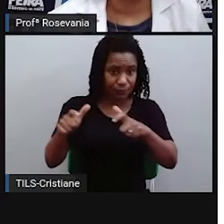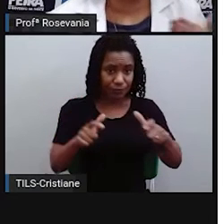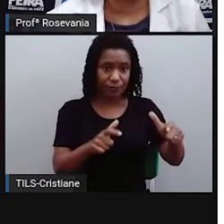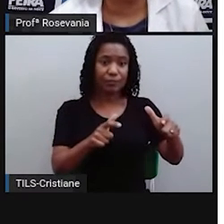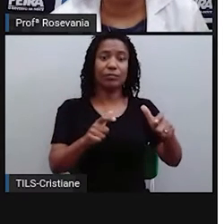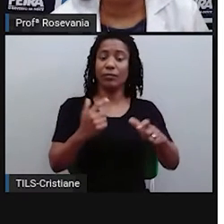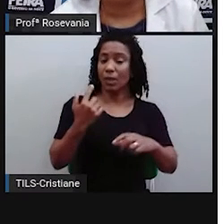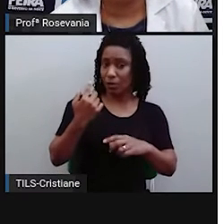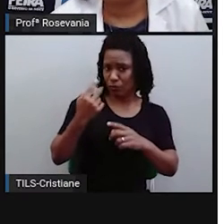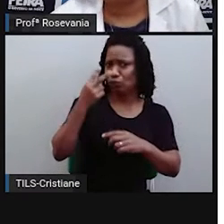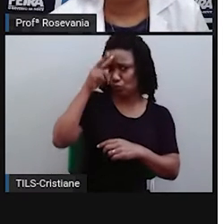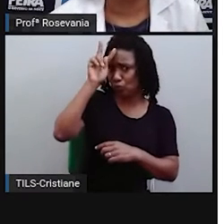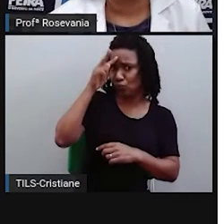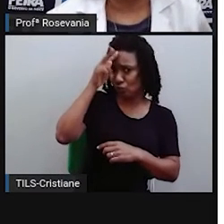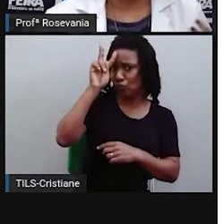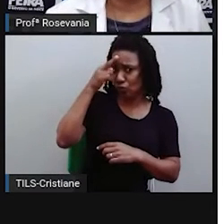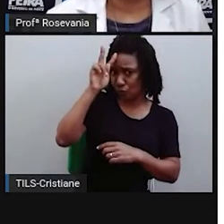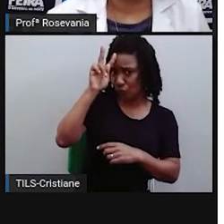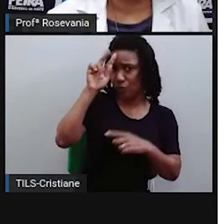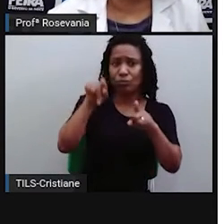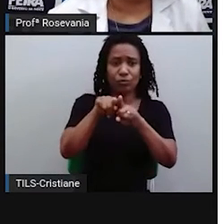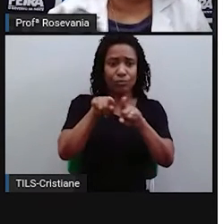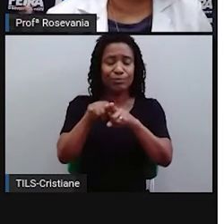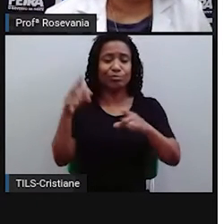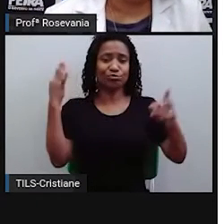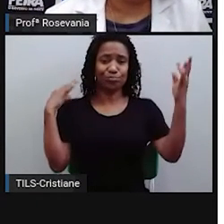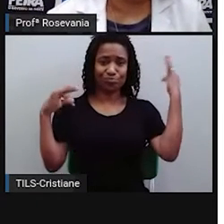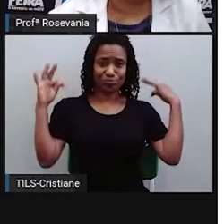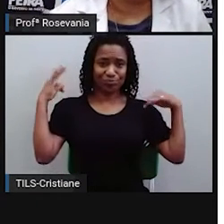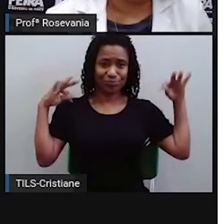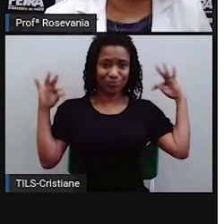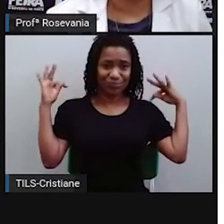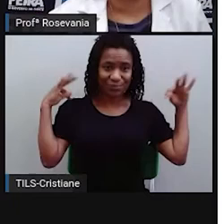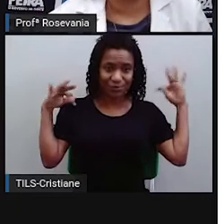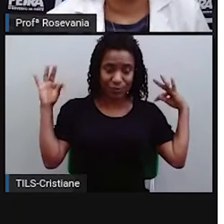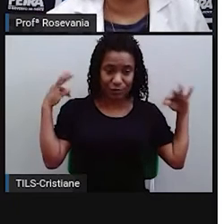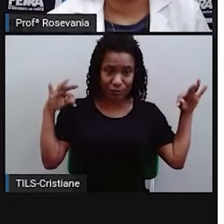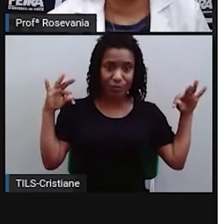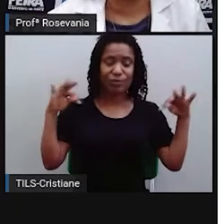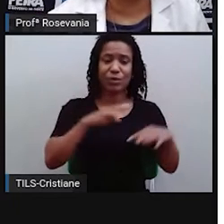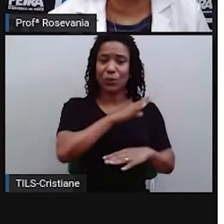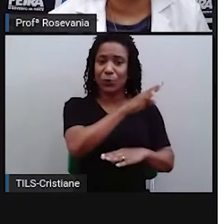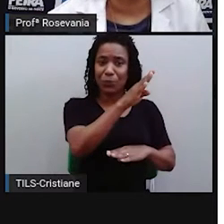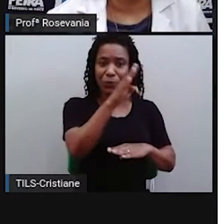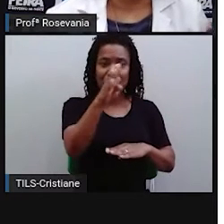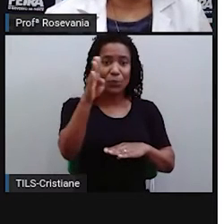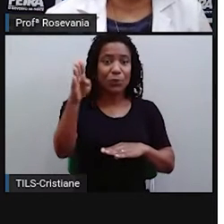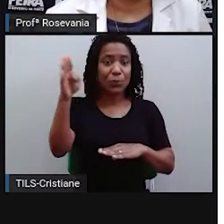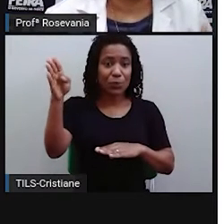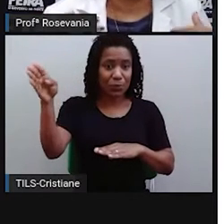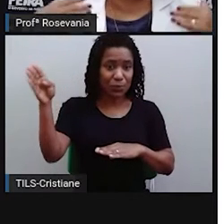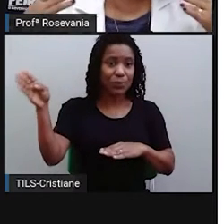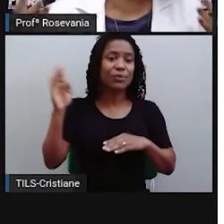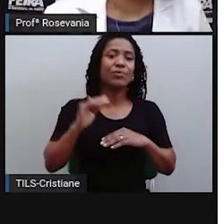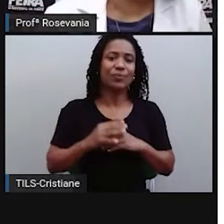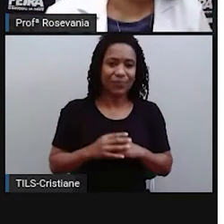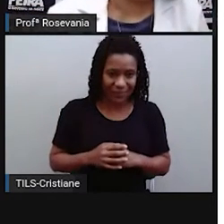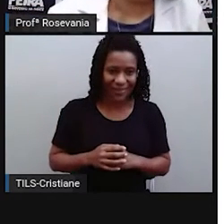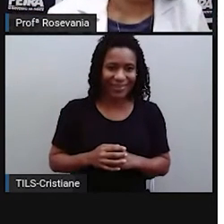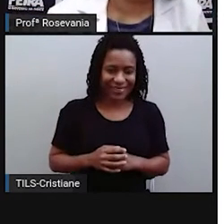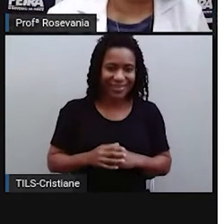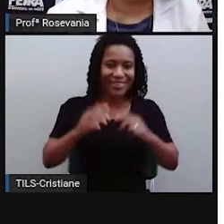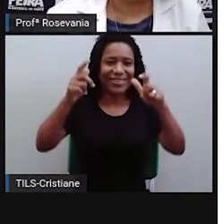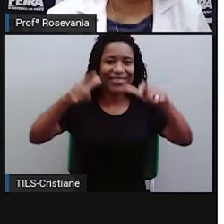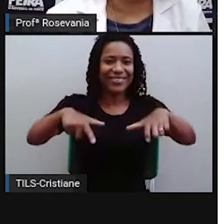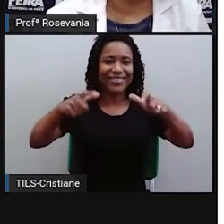turísticos, eles também são históricos, porque contam coisas ali referente àquele espaço que faz você, na hora,